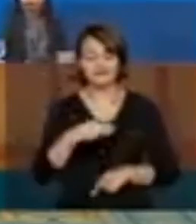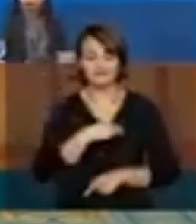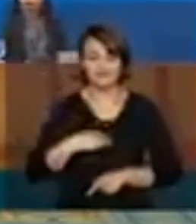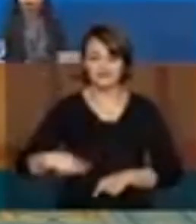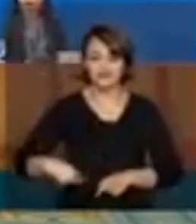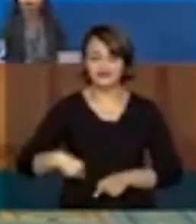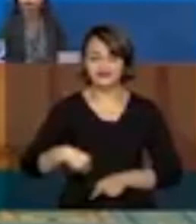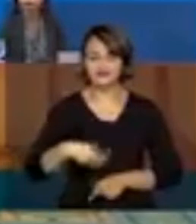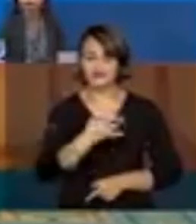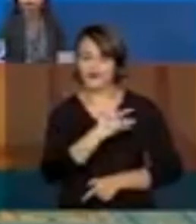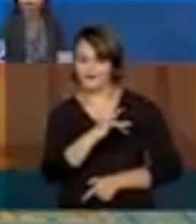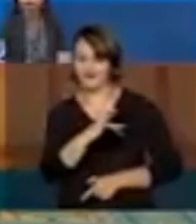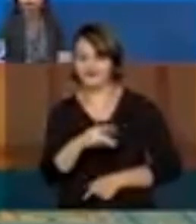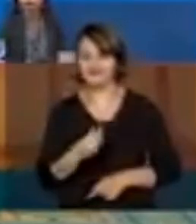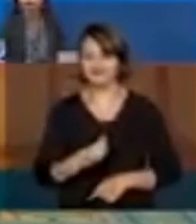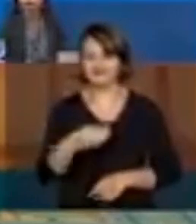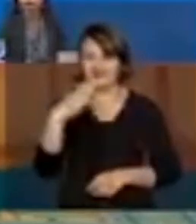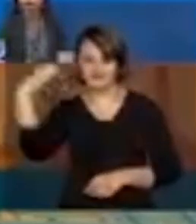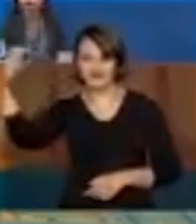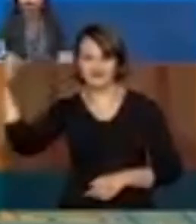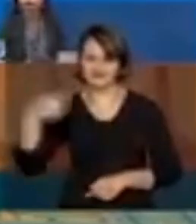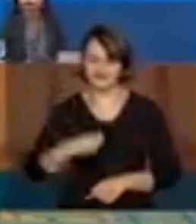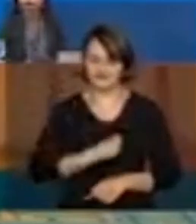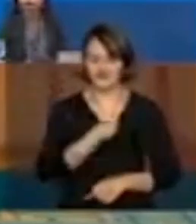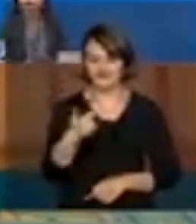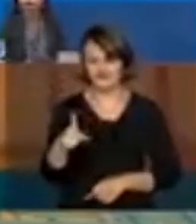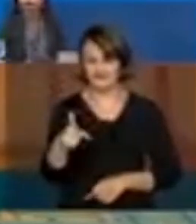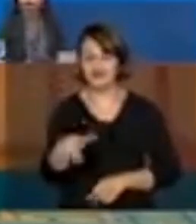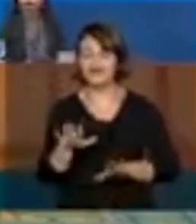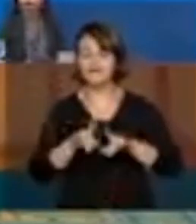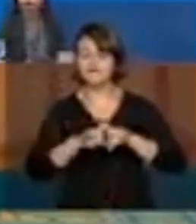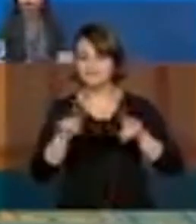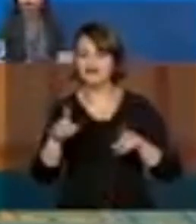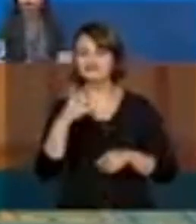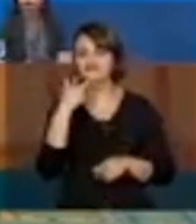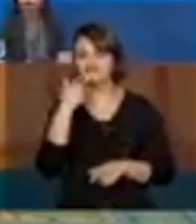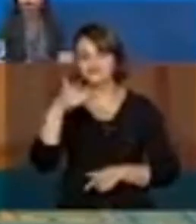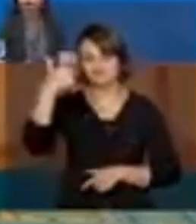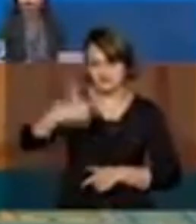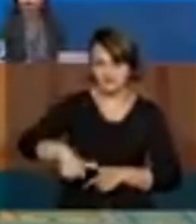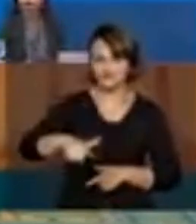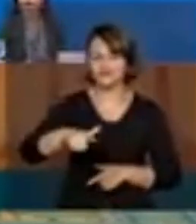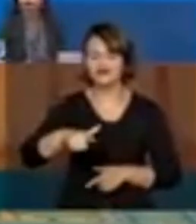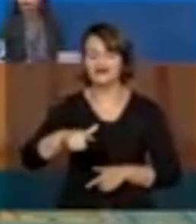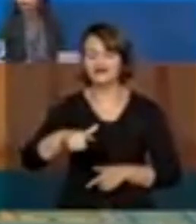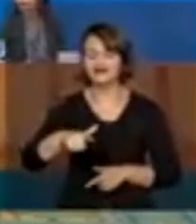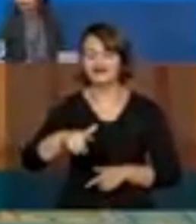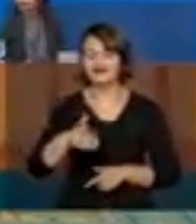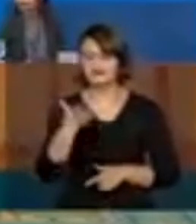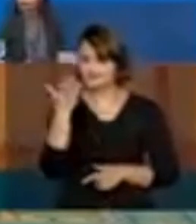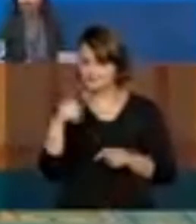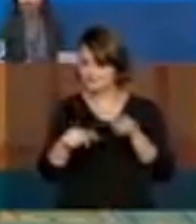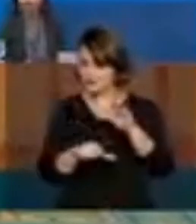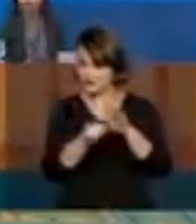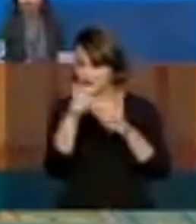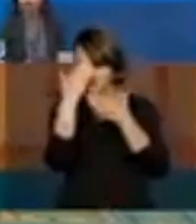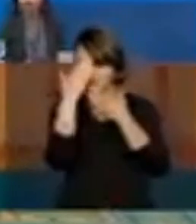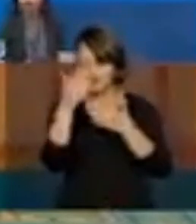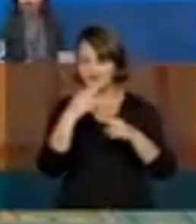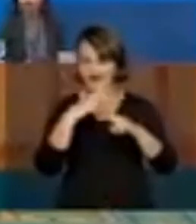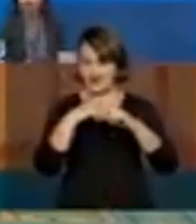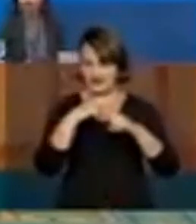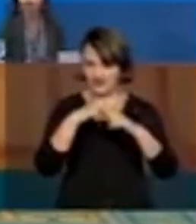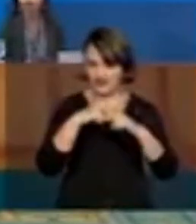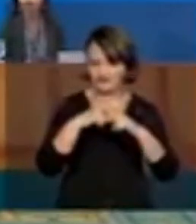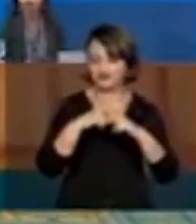Onyx Lorenzoni, que está em viagem nesse momento. Mas fez questão de realçar as palavras antes da minha chegada, dizendo, de um lado, de agradecimento à Caixa Econômica